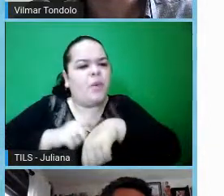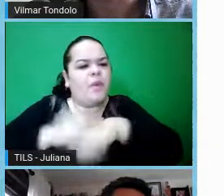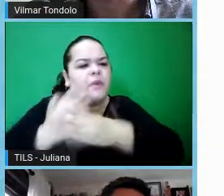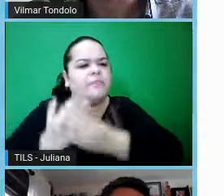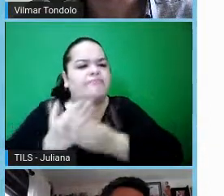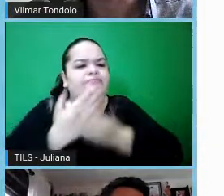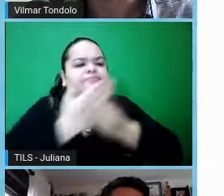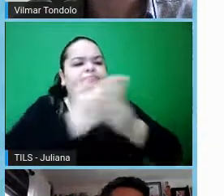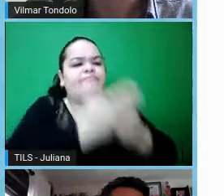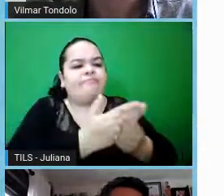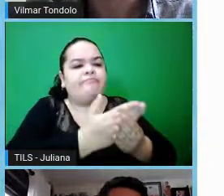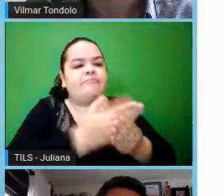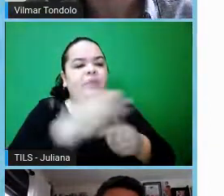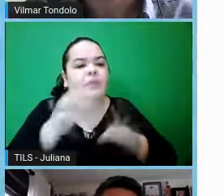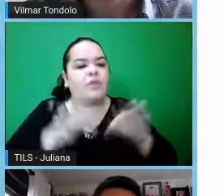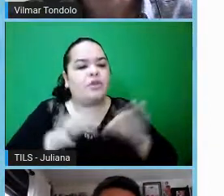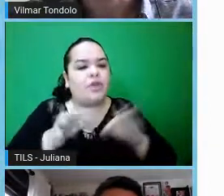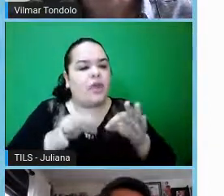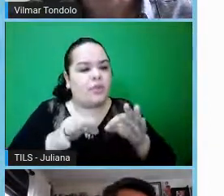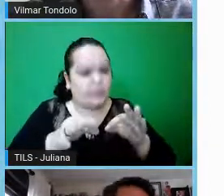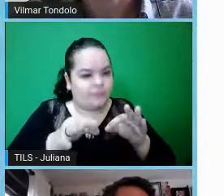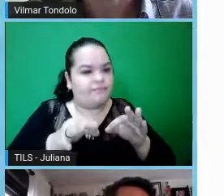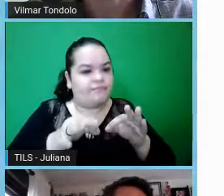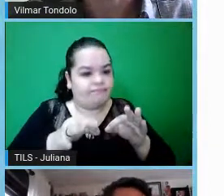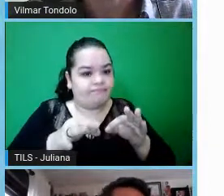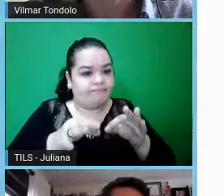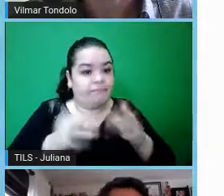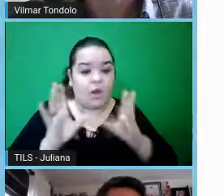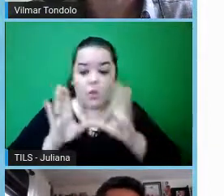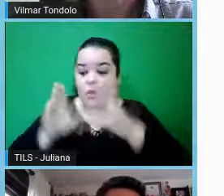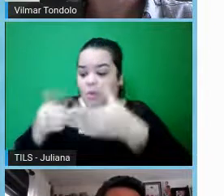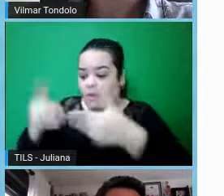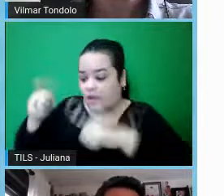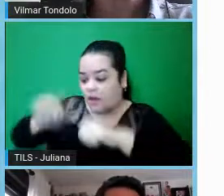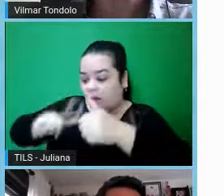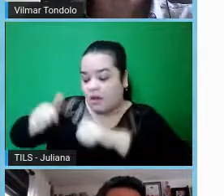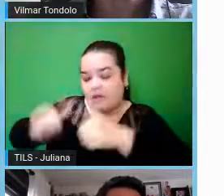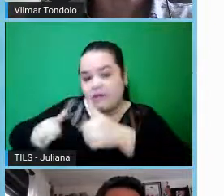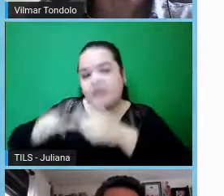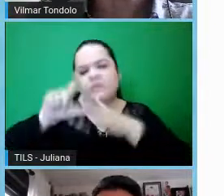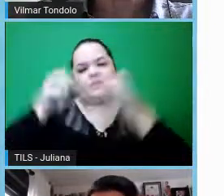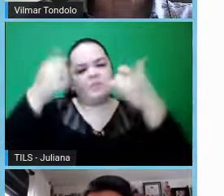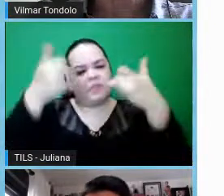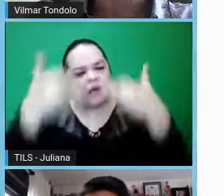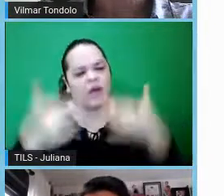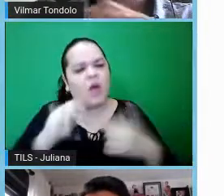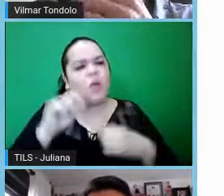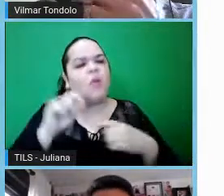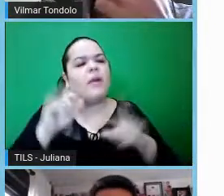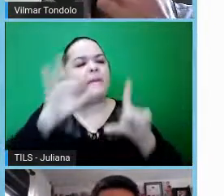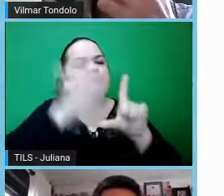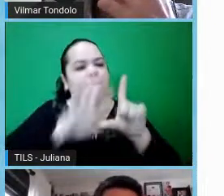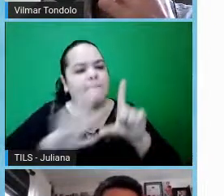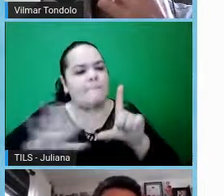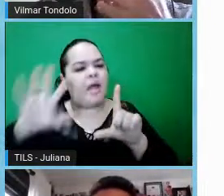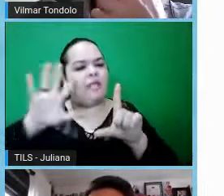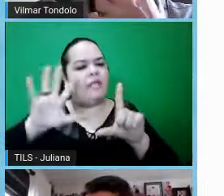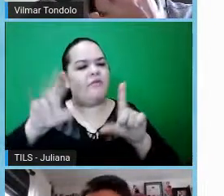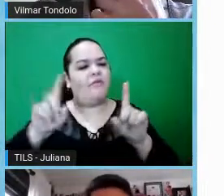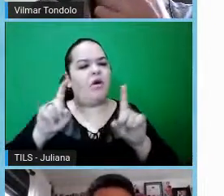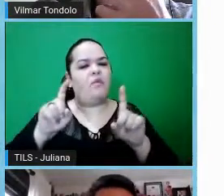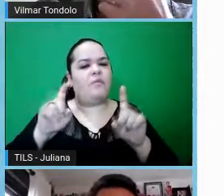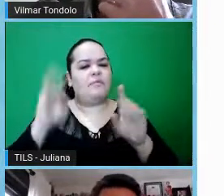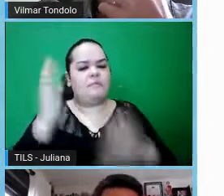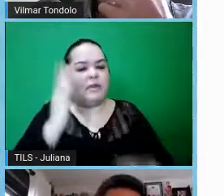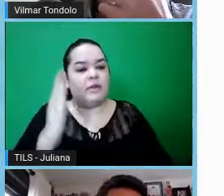comitê de ética e como eu faço isso, né, e aí entrar um pouco no que que é a Plataforma Brasil e o que que a gente precisa, né, ter para se